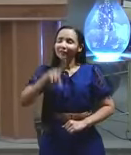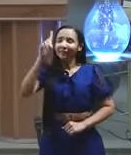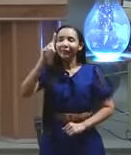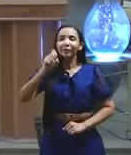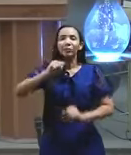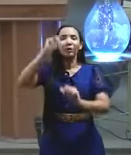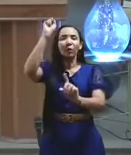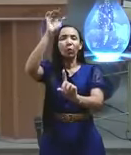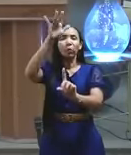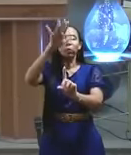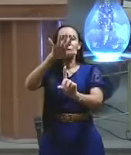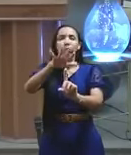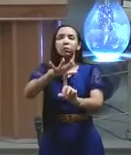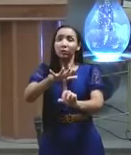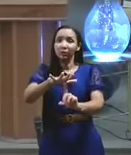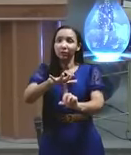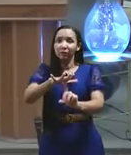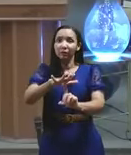Aleluia.